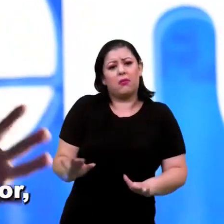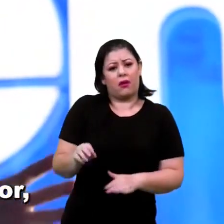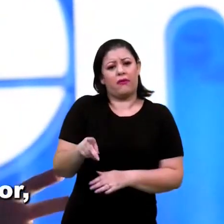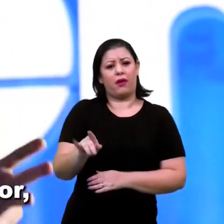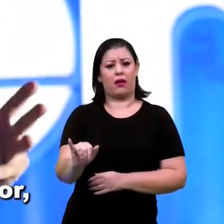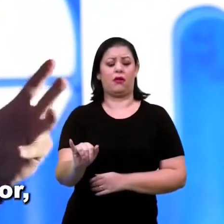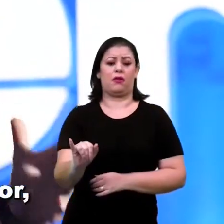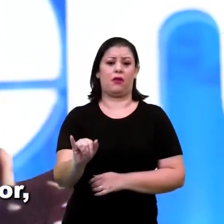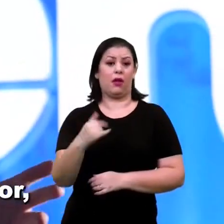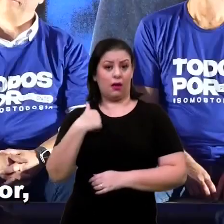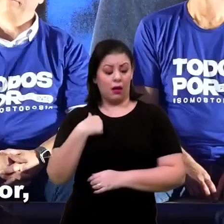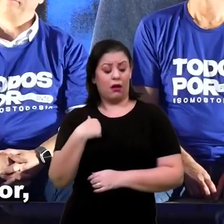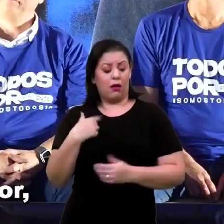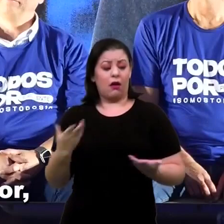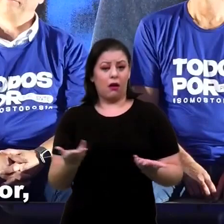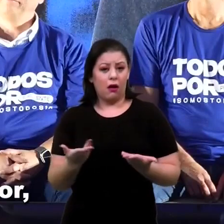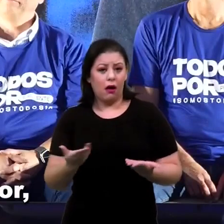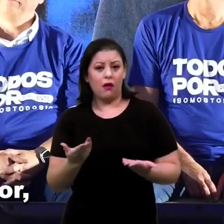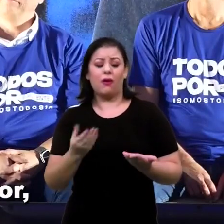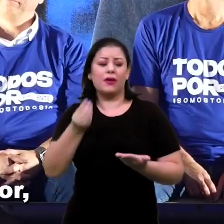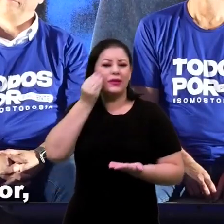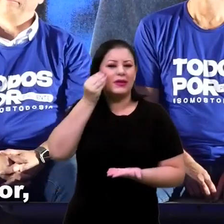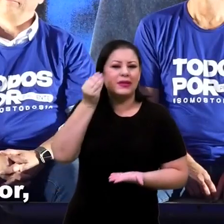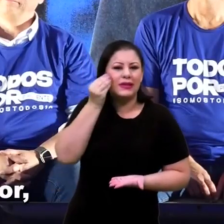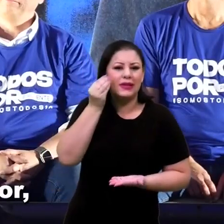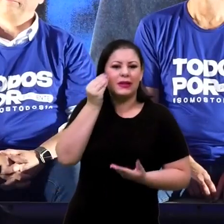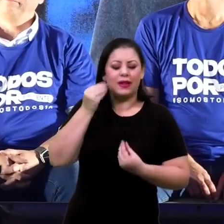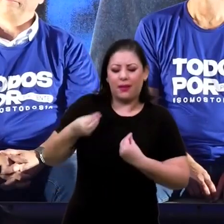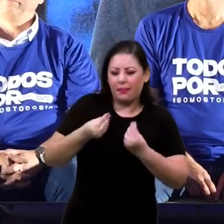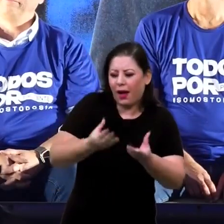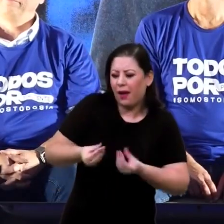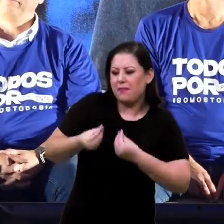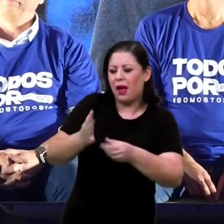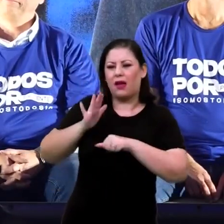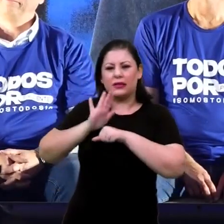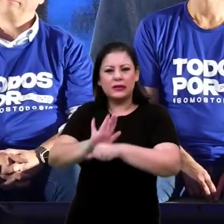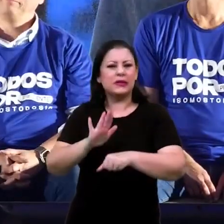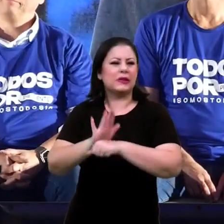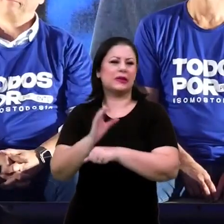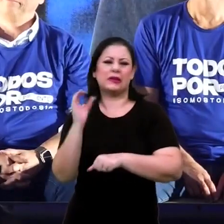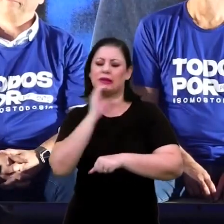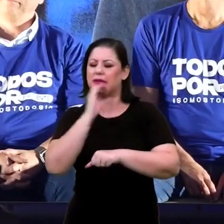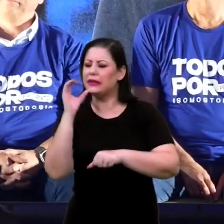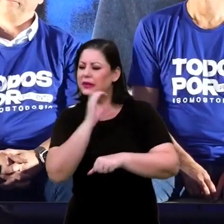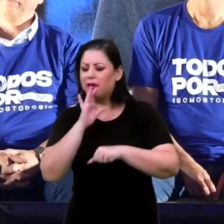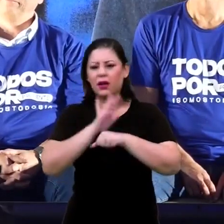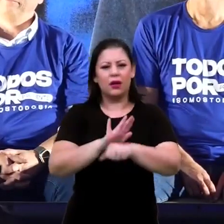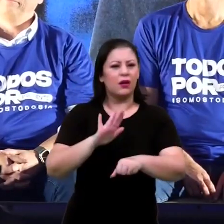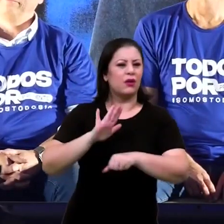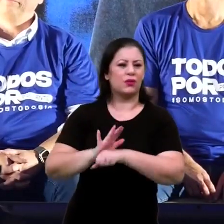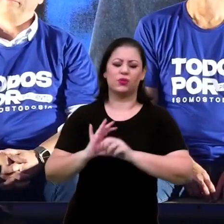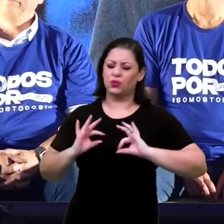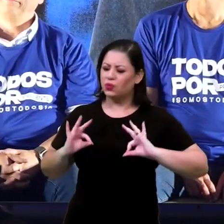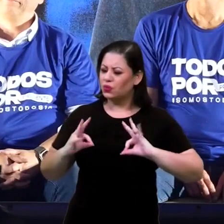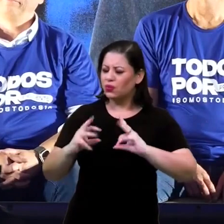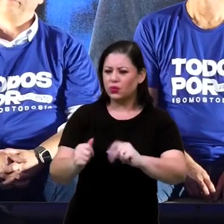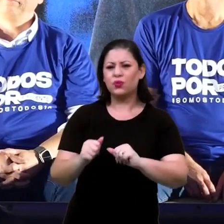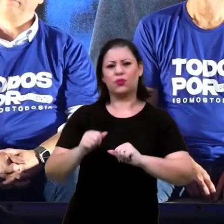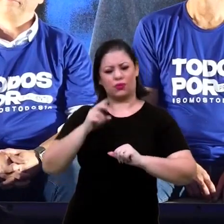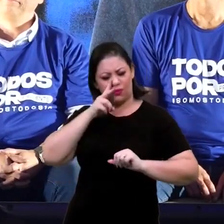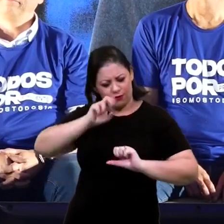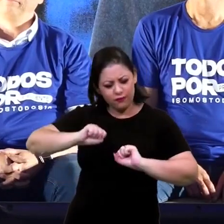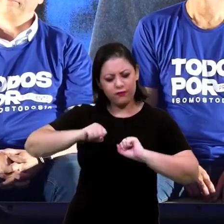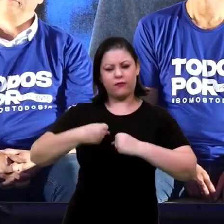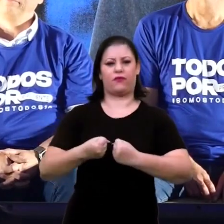Eu estou numa corrida onde eu vou tentar entregar o meu melhor. Eu vou correr o máximo que eu posso, mas eu vou dar todo o meu fôlego